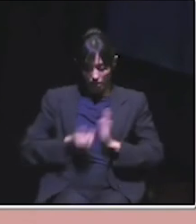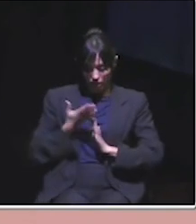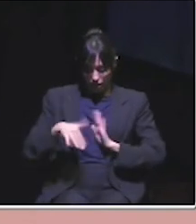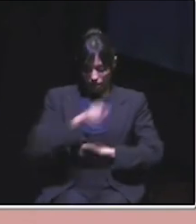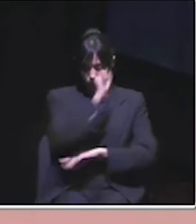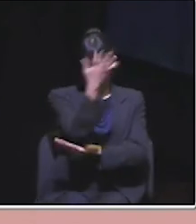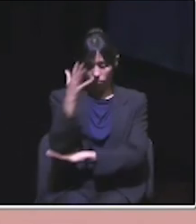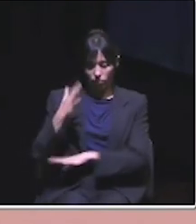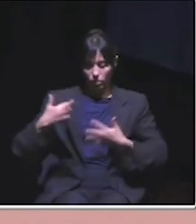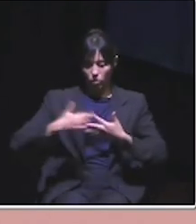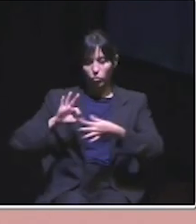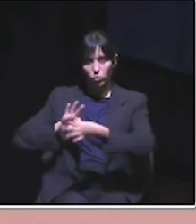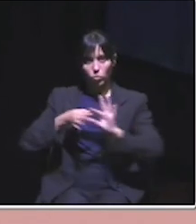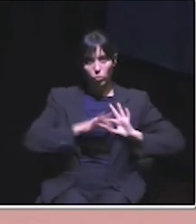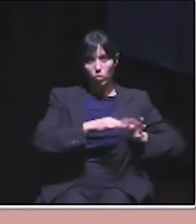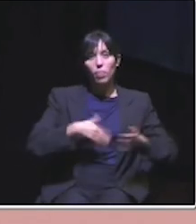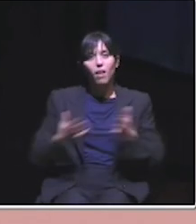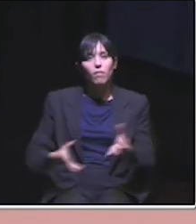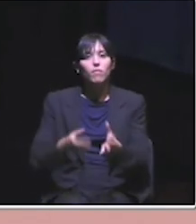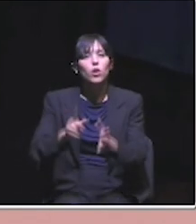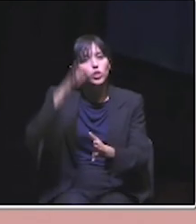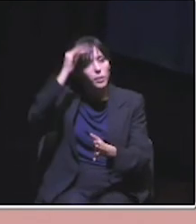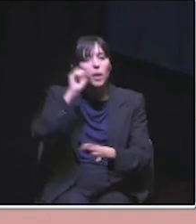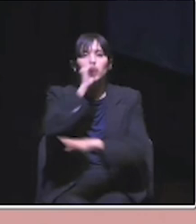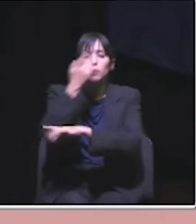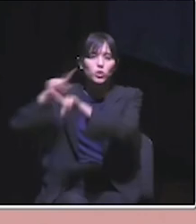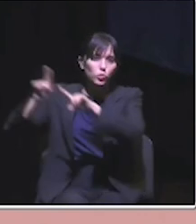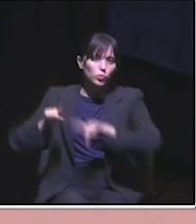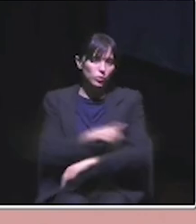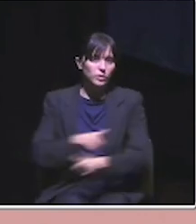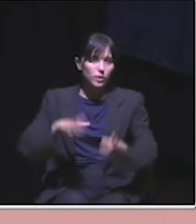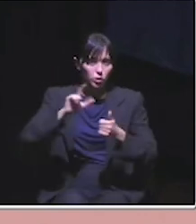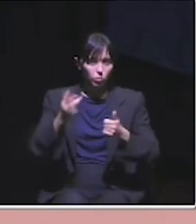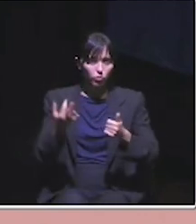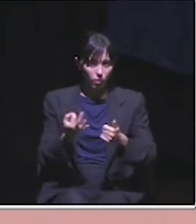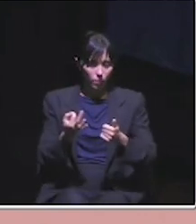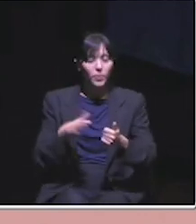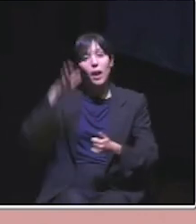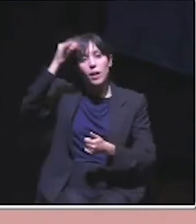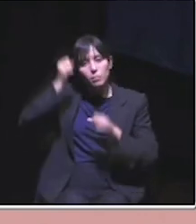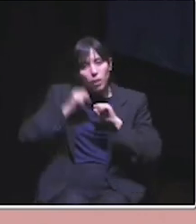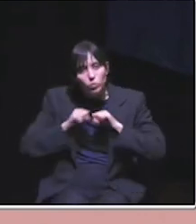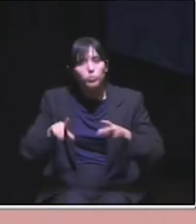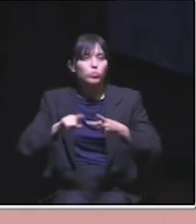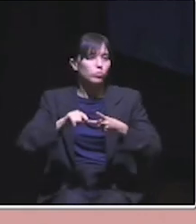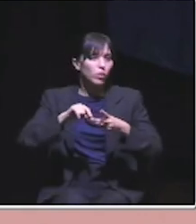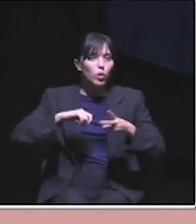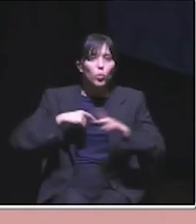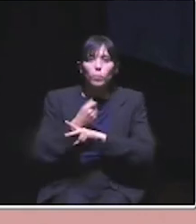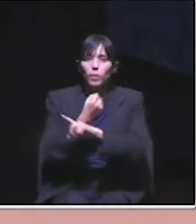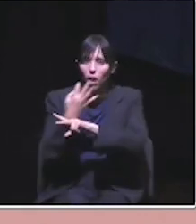cidade, é também essencial para a promoção da biodiversidade na cidade de Lisboa. A profusão de animais e plantas na cidade é bom para todos nós.